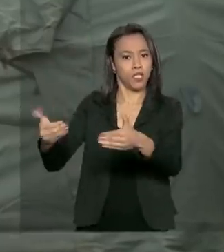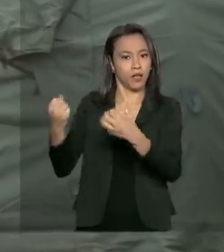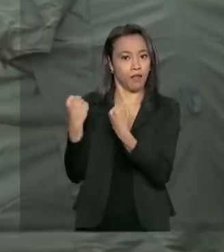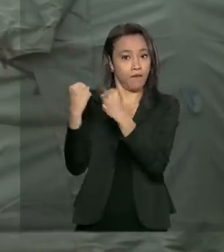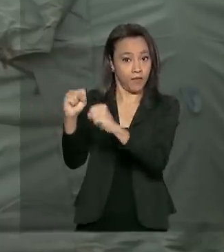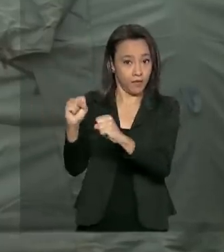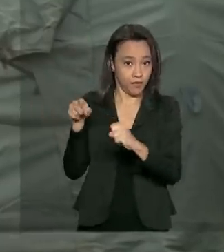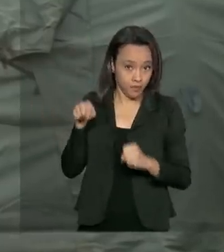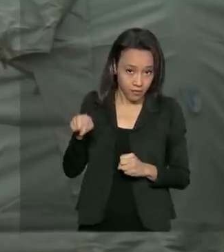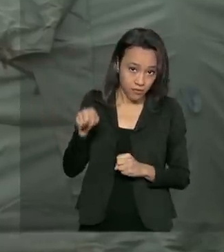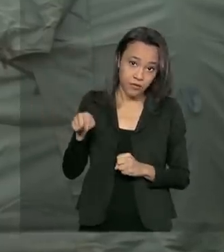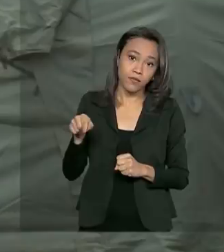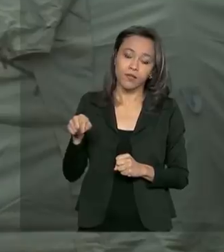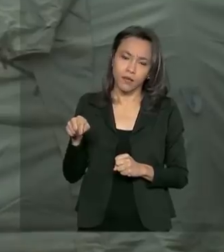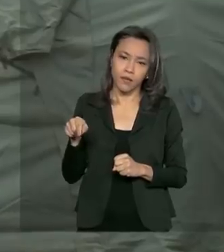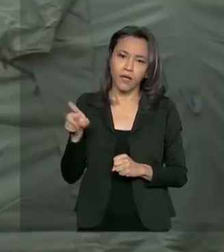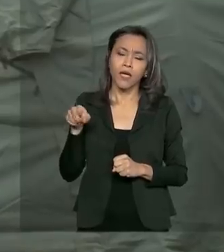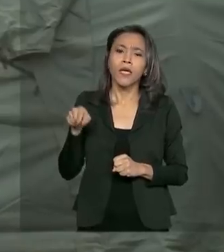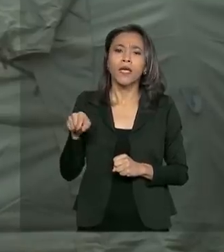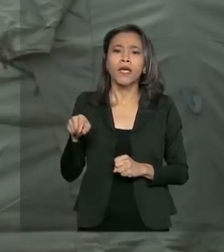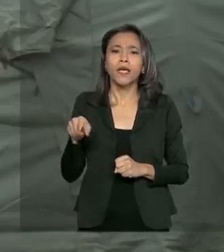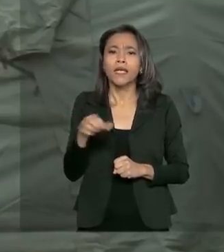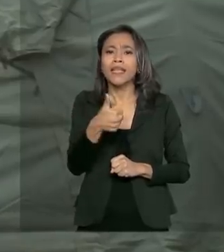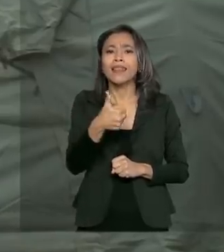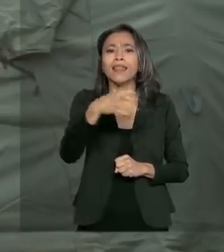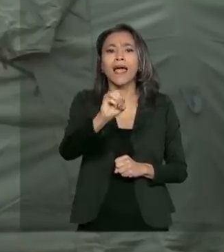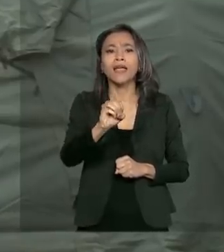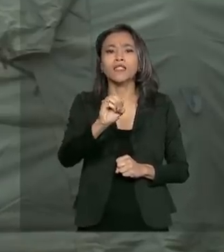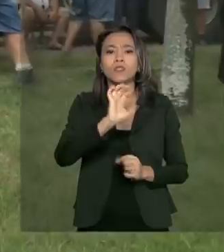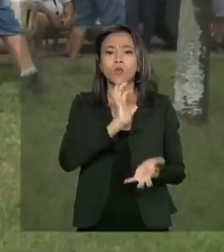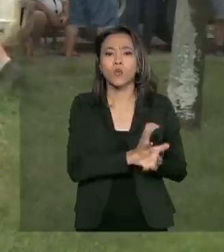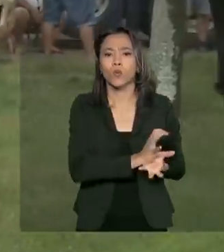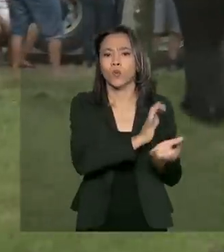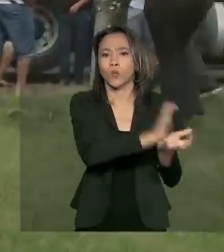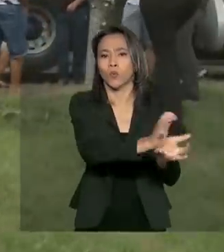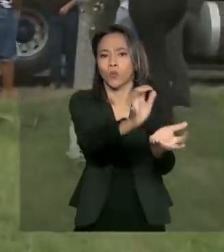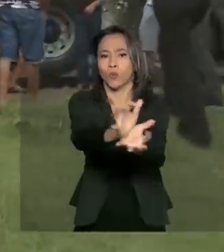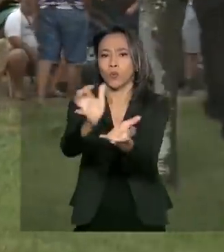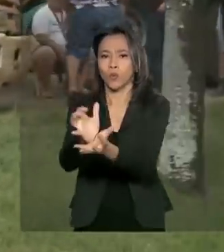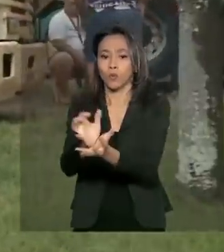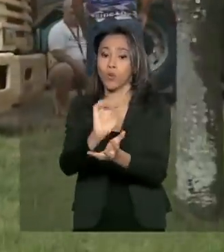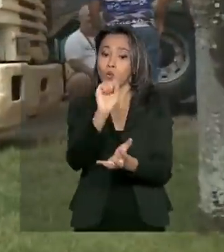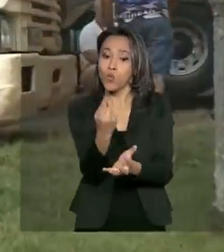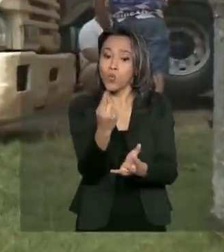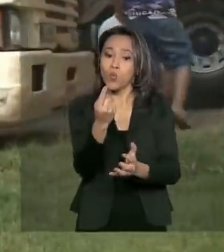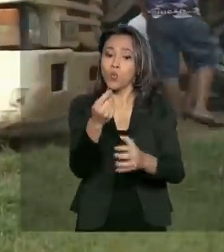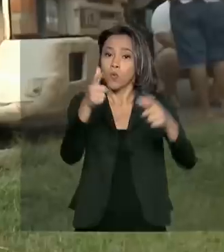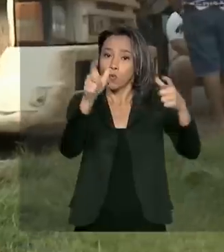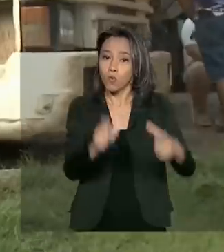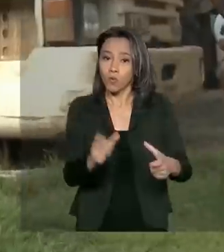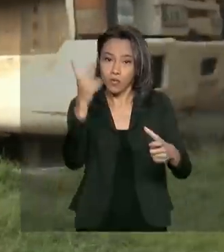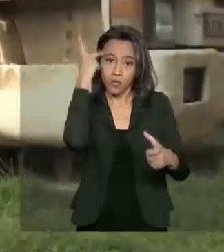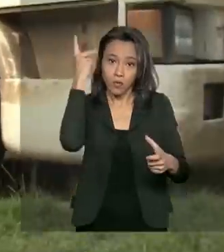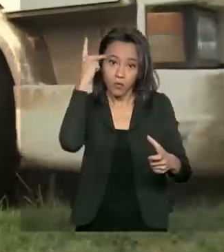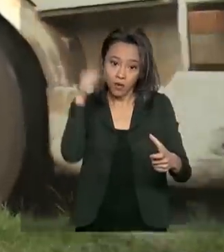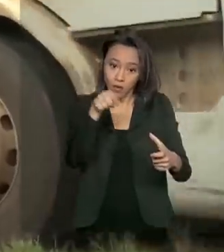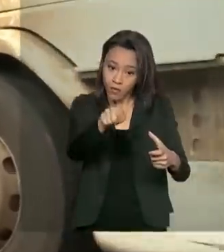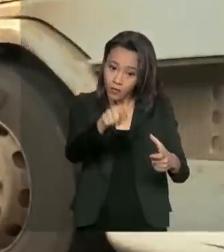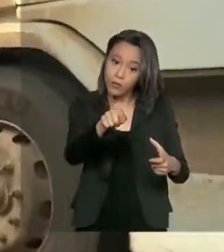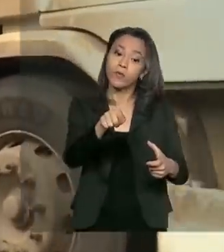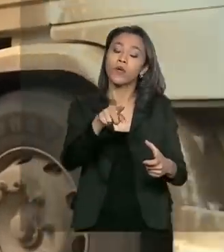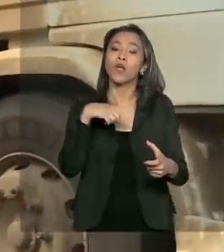Defesa ativou no território nacional 10 comandos conjuntos. Um deles concede na cidade de São Paulo, o Comando Conjunto do Sudeste.